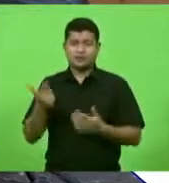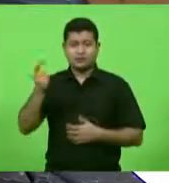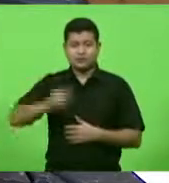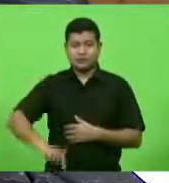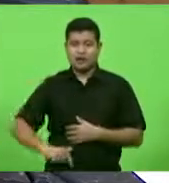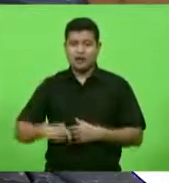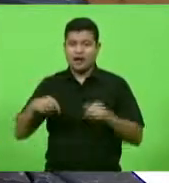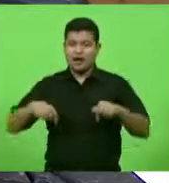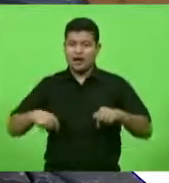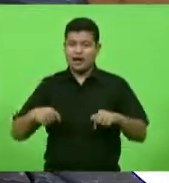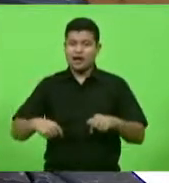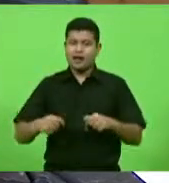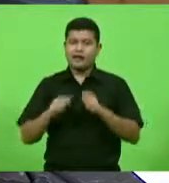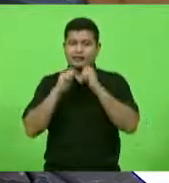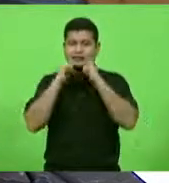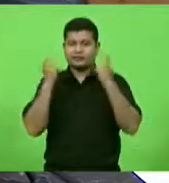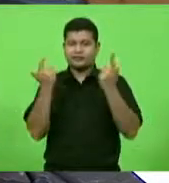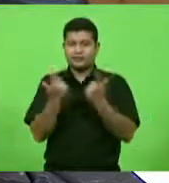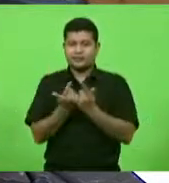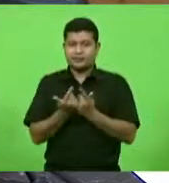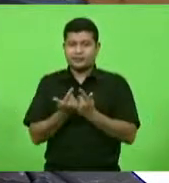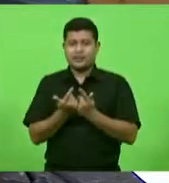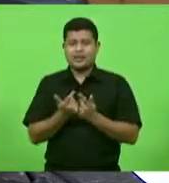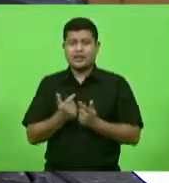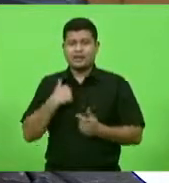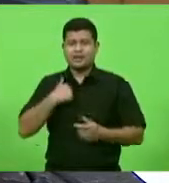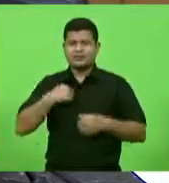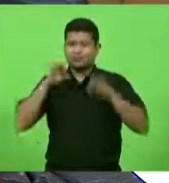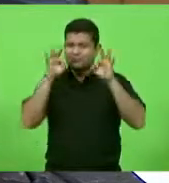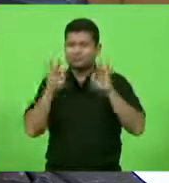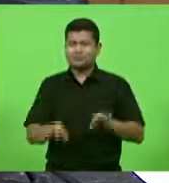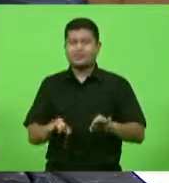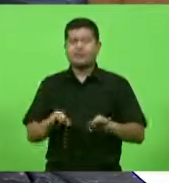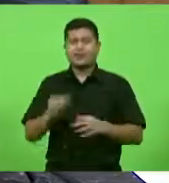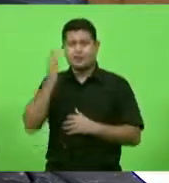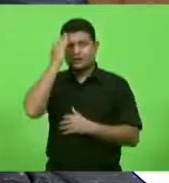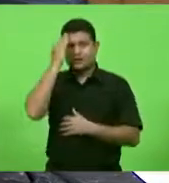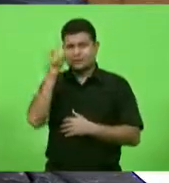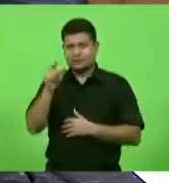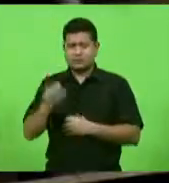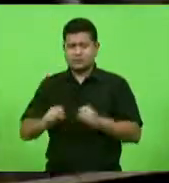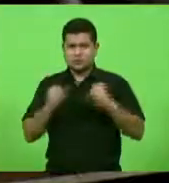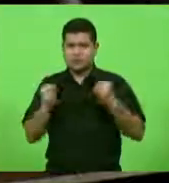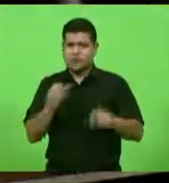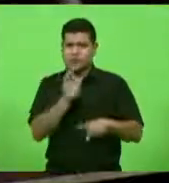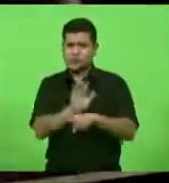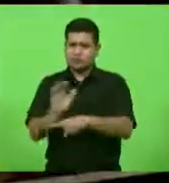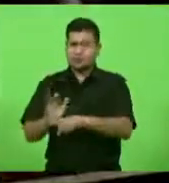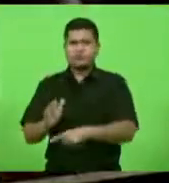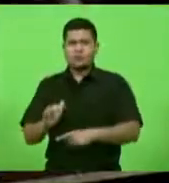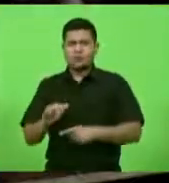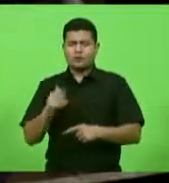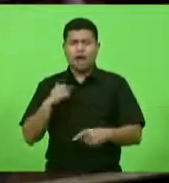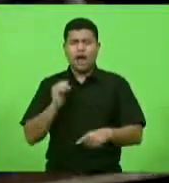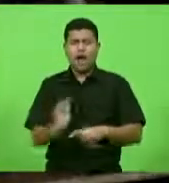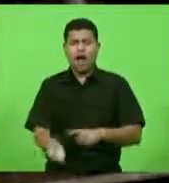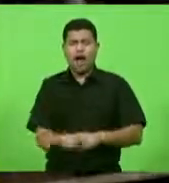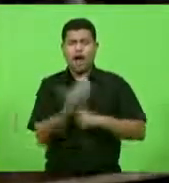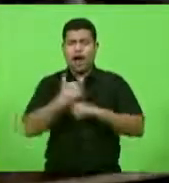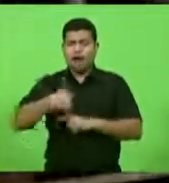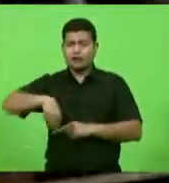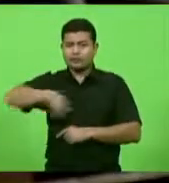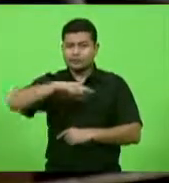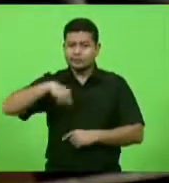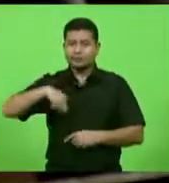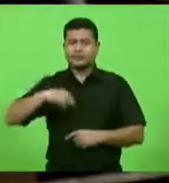nesse parlamento e tenho certeza que você vai fazer a diferença, veio para somar e com certeza para um belo